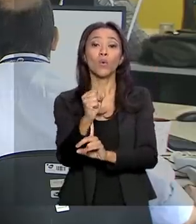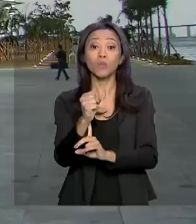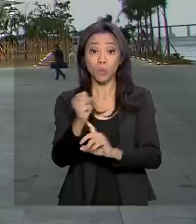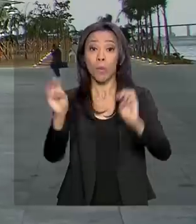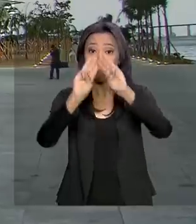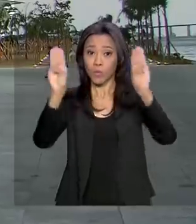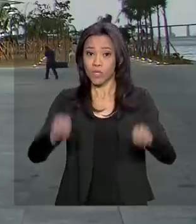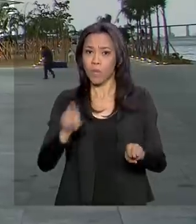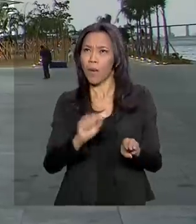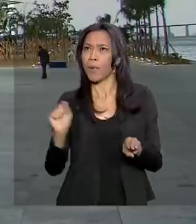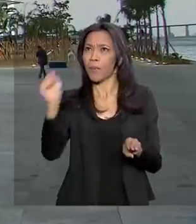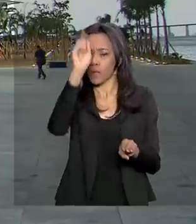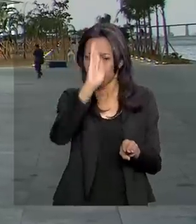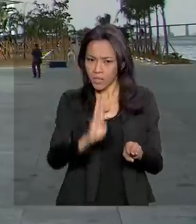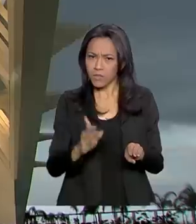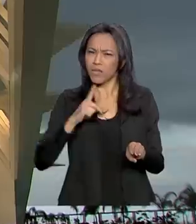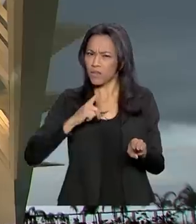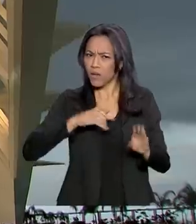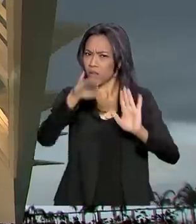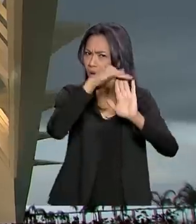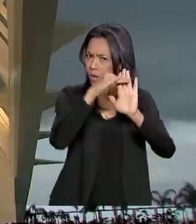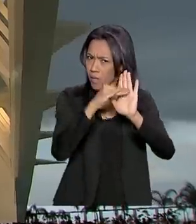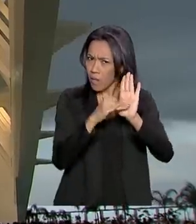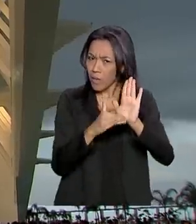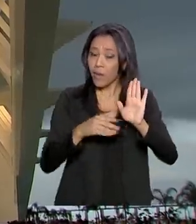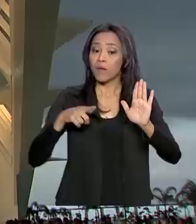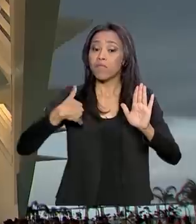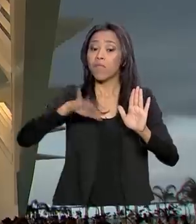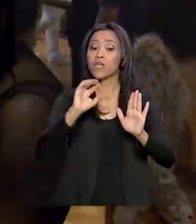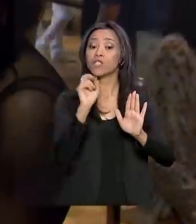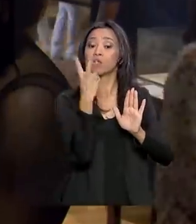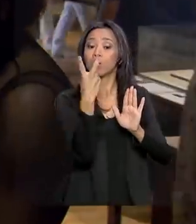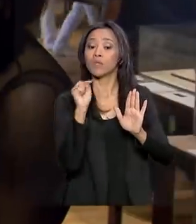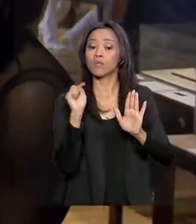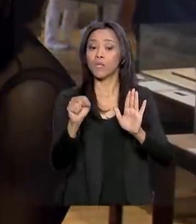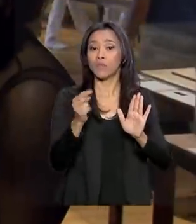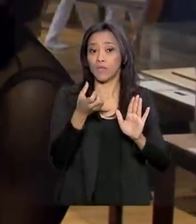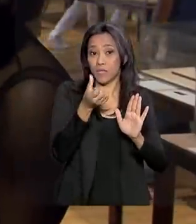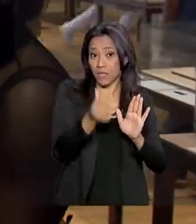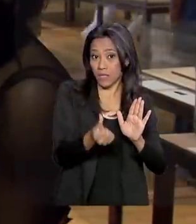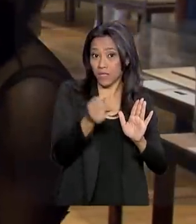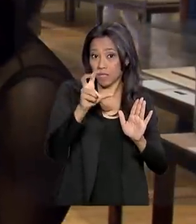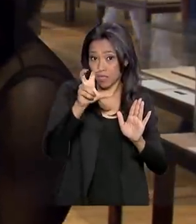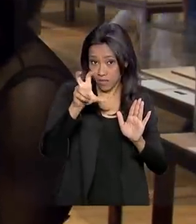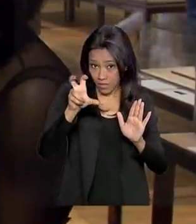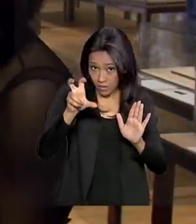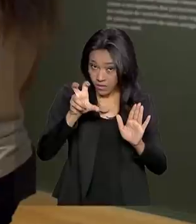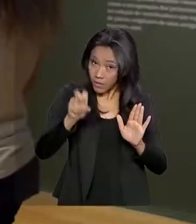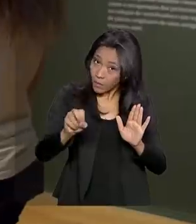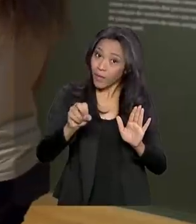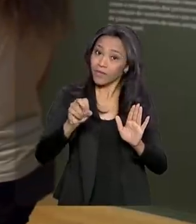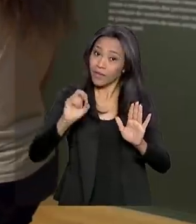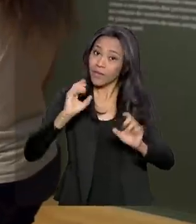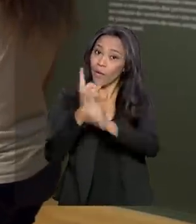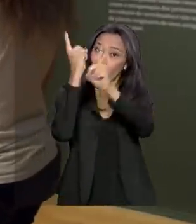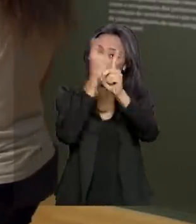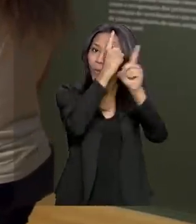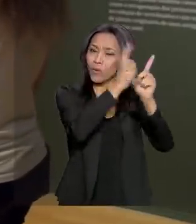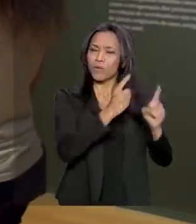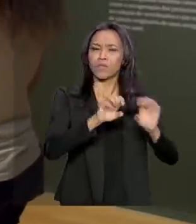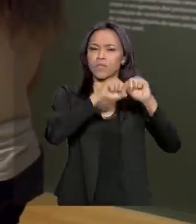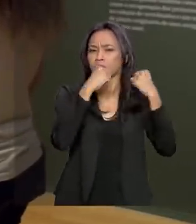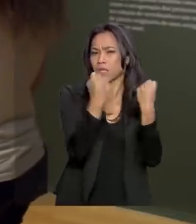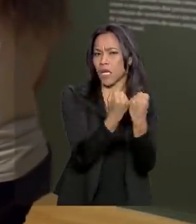todos com uma extensa programação. Estão previstos mais de 2.650 eventos, entre seminários, exposições,